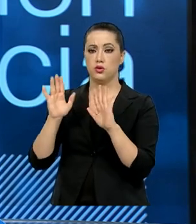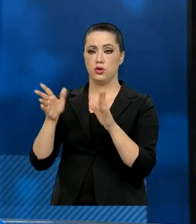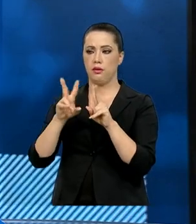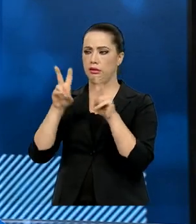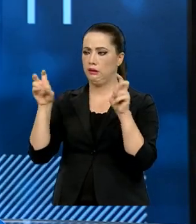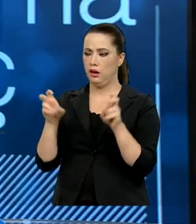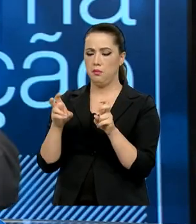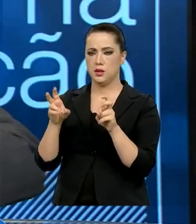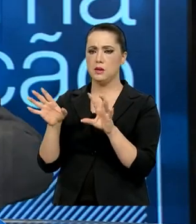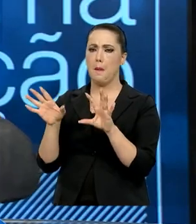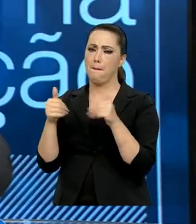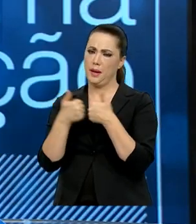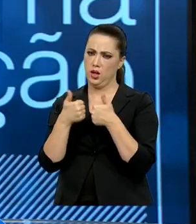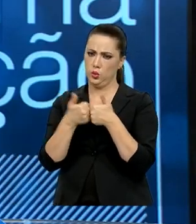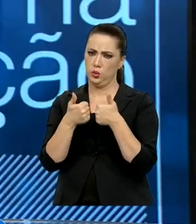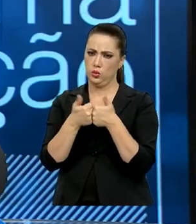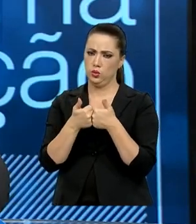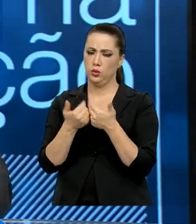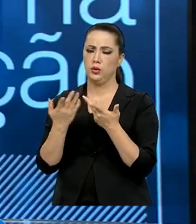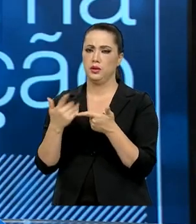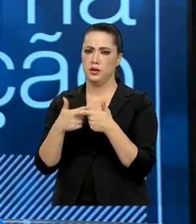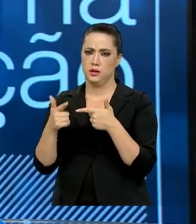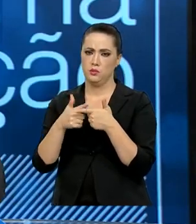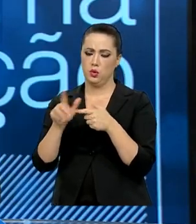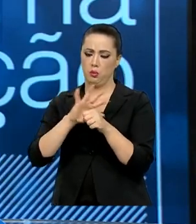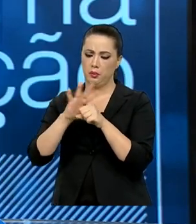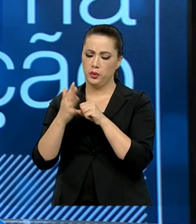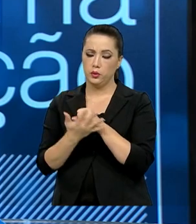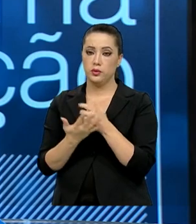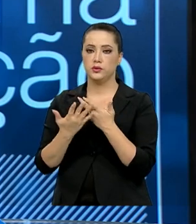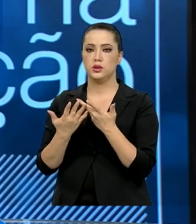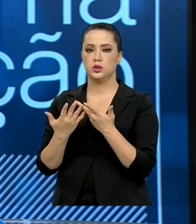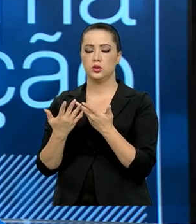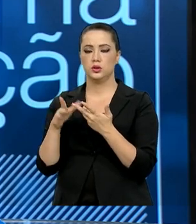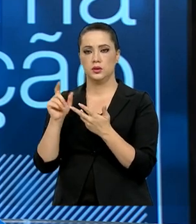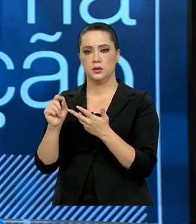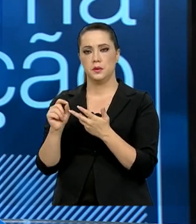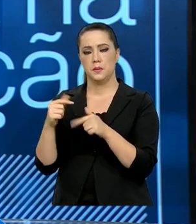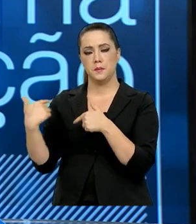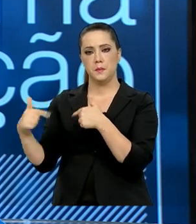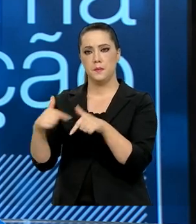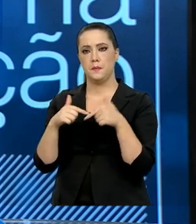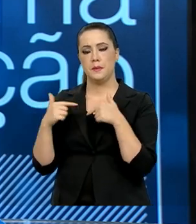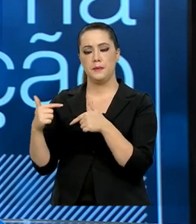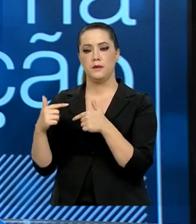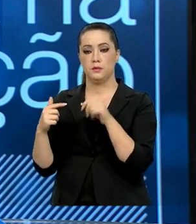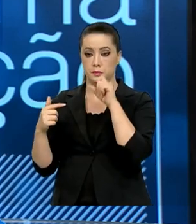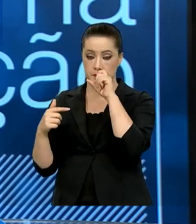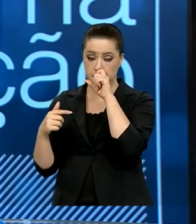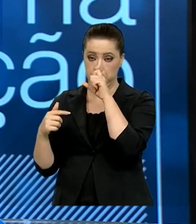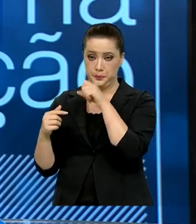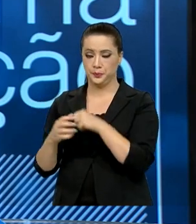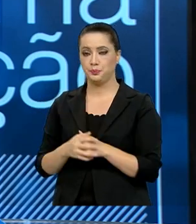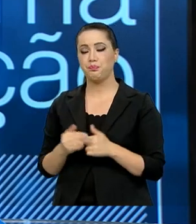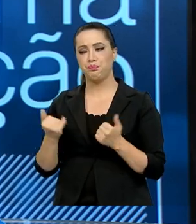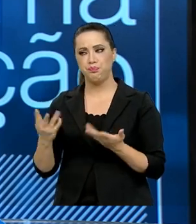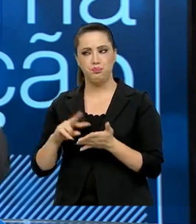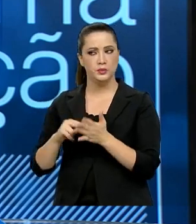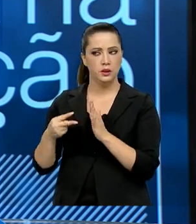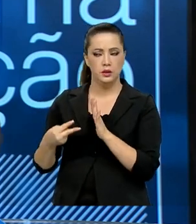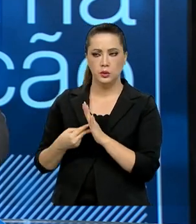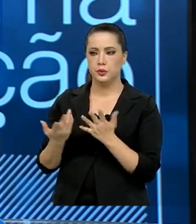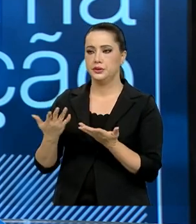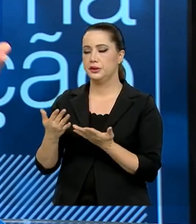correlatas às áreas no âmbito, no escopo de atuação do combate à pandemia. Ou seja,